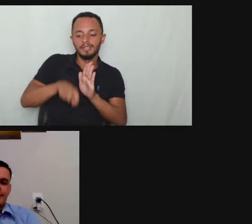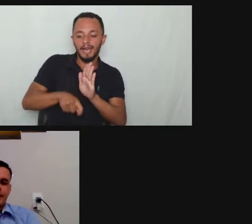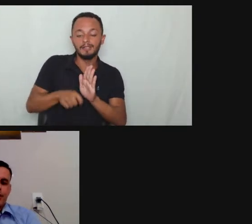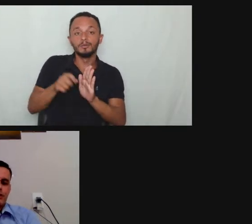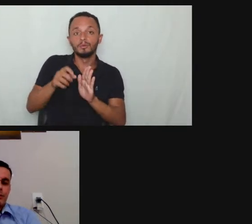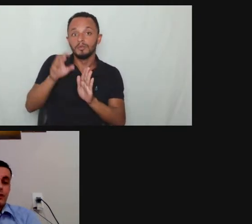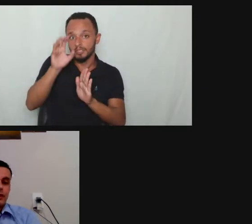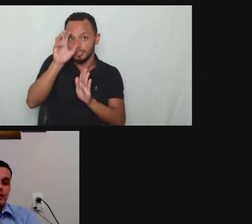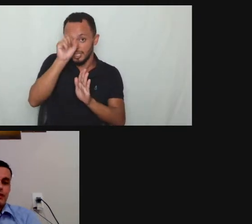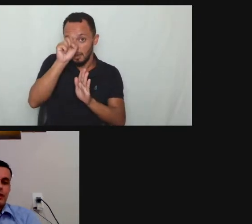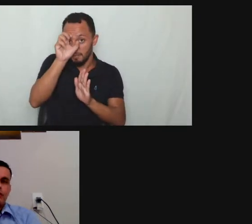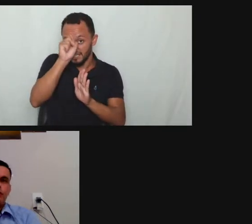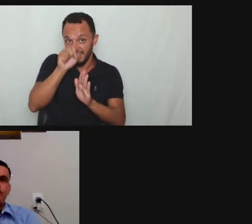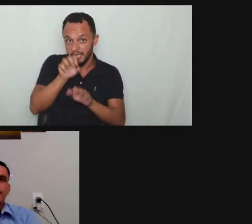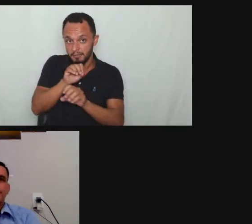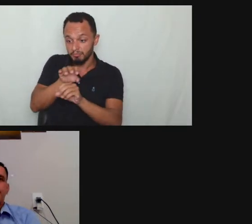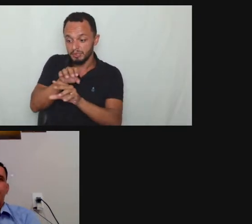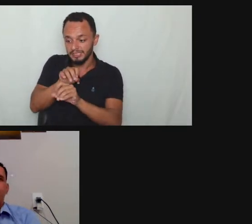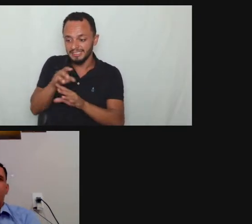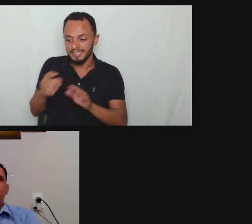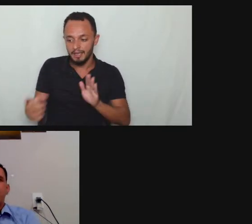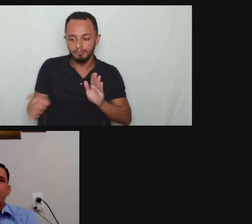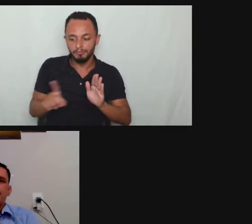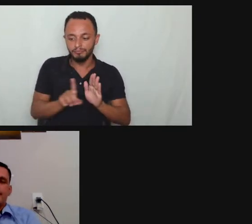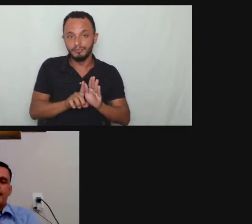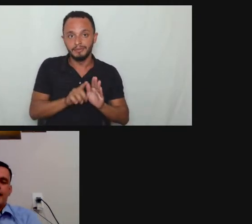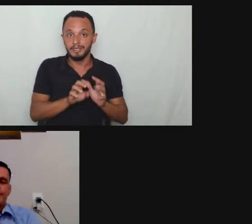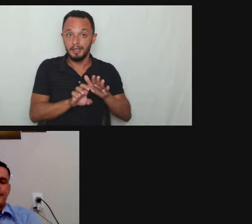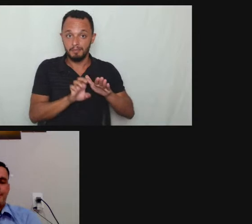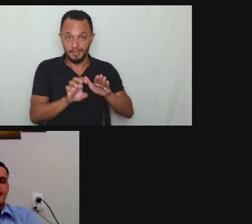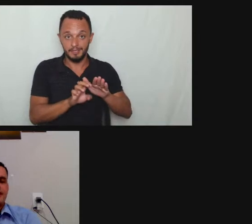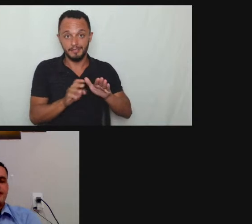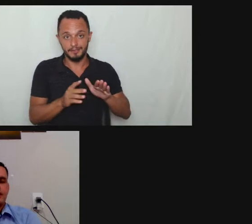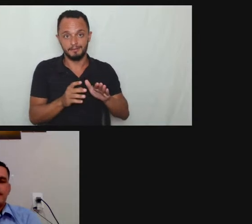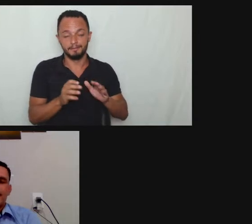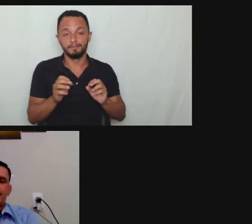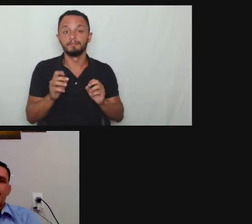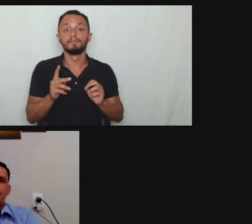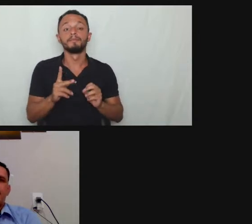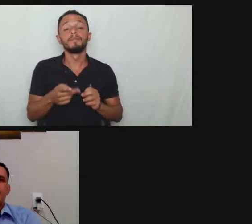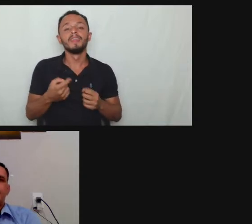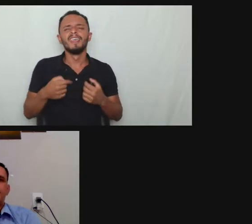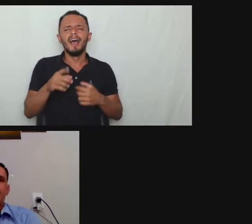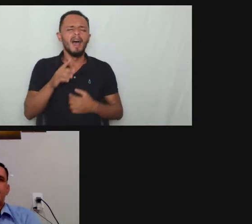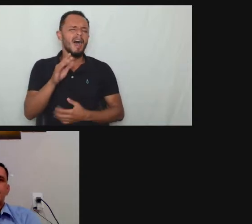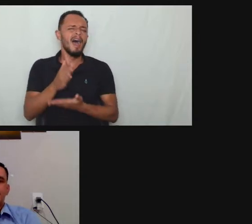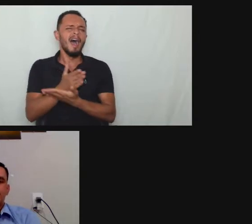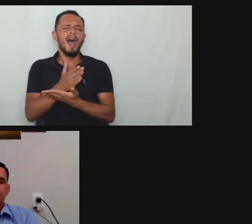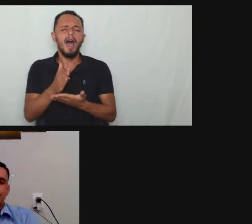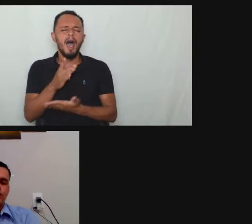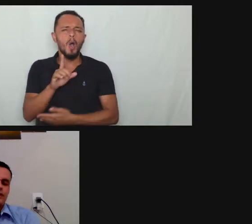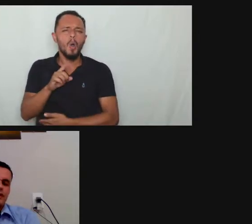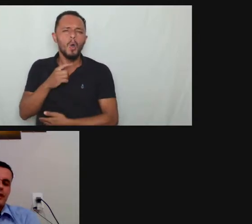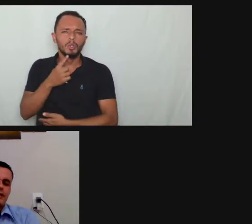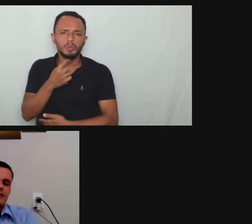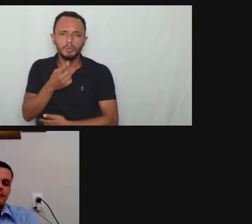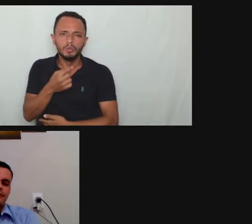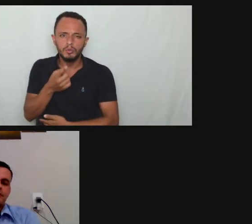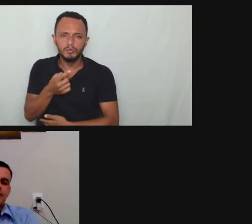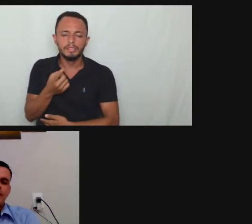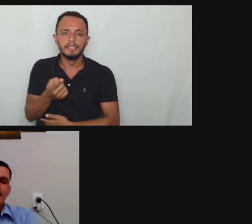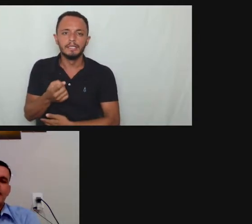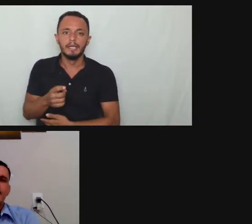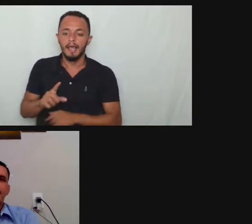deixar eu acho que muita gente tem dúvida é a prescrição lá na lei da previdência lei oito dois